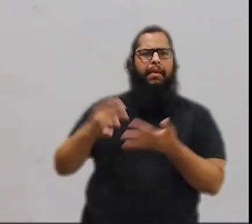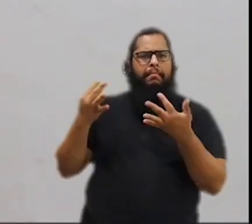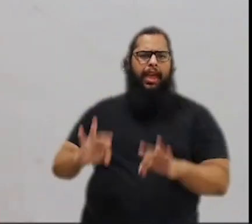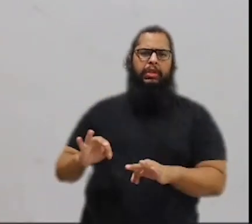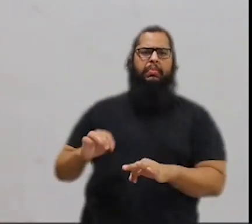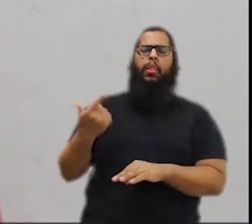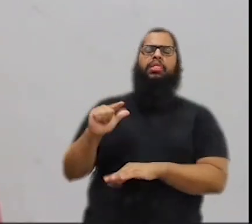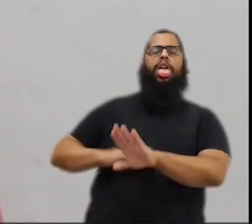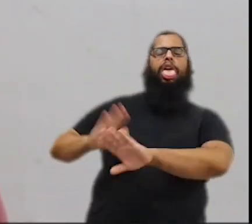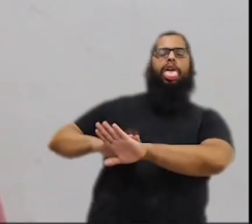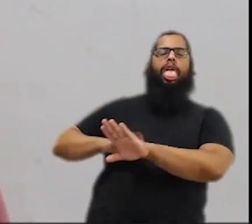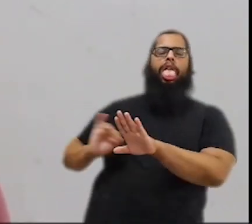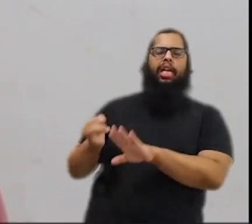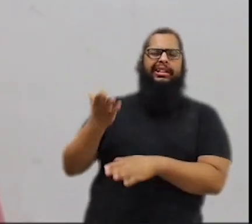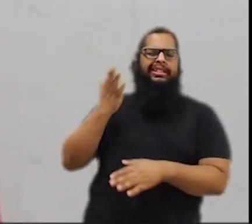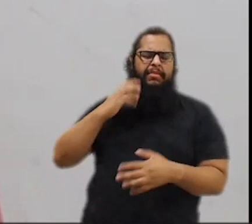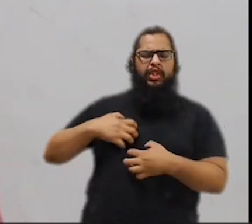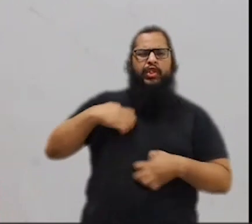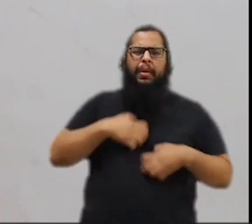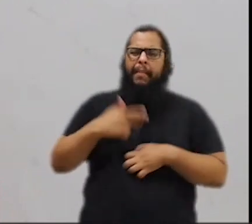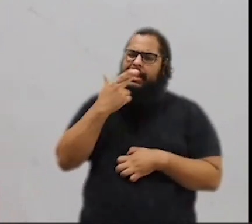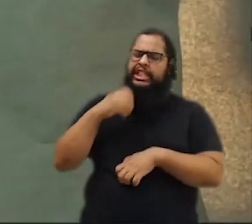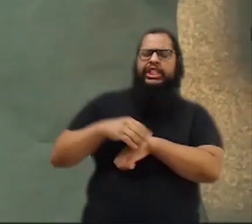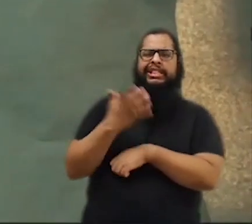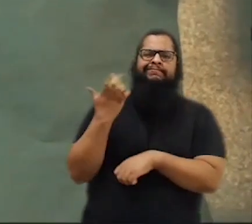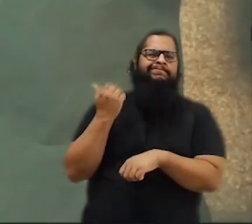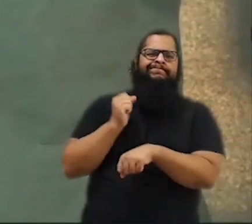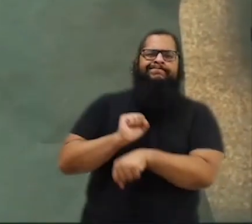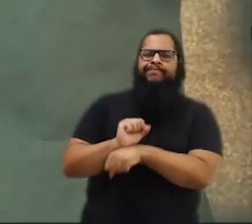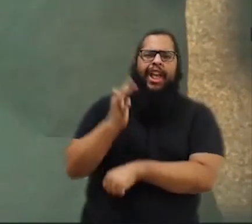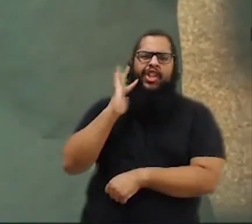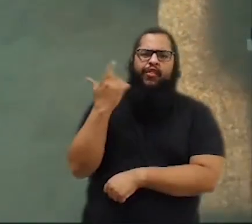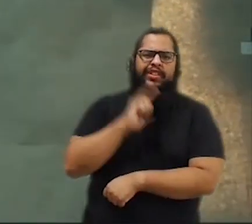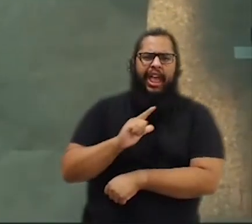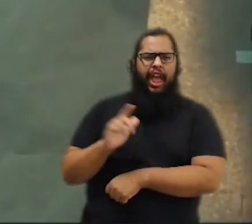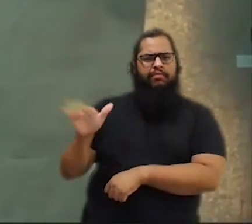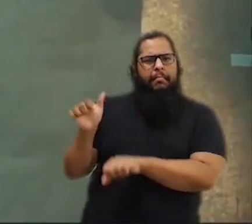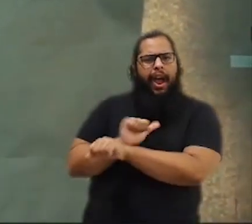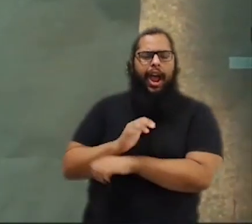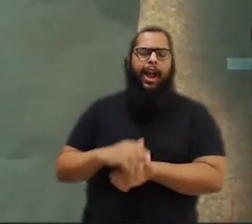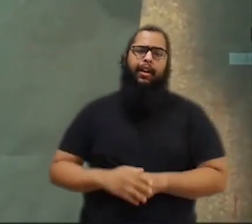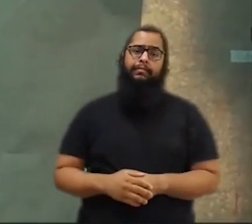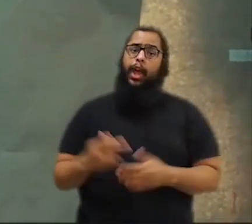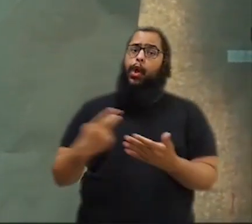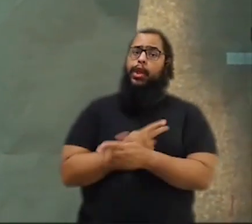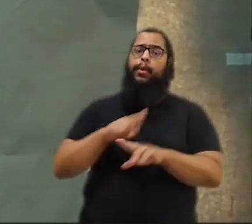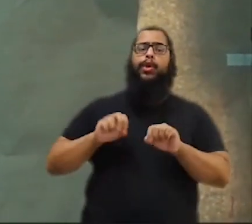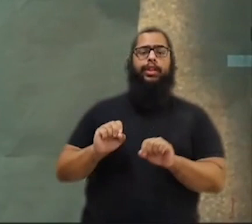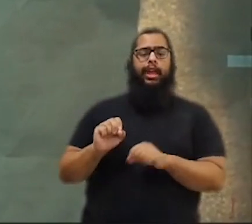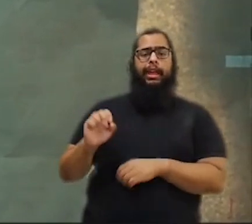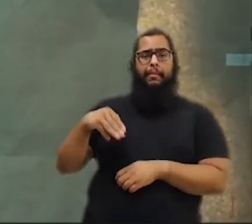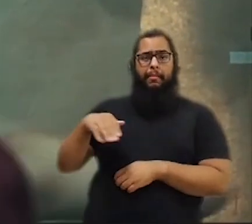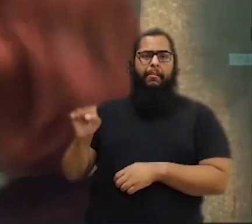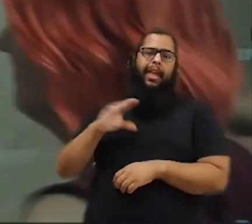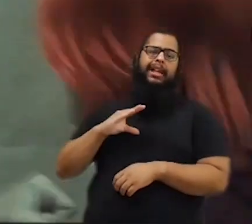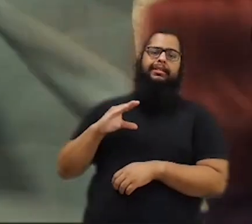aquele sofrimento de ficar parado na mesma pista, de chamar bicho? Isso acontece porque depois da CO de massa, os SEAS ficam até 16 horas na